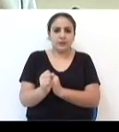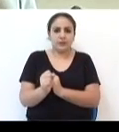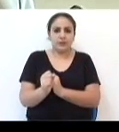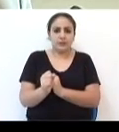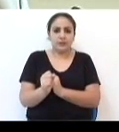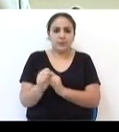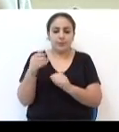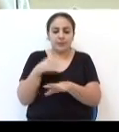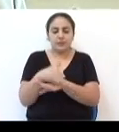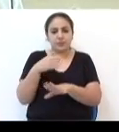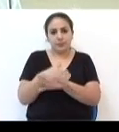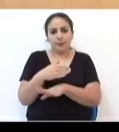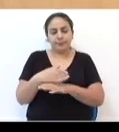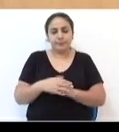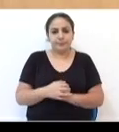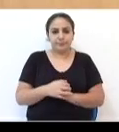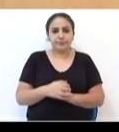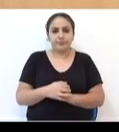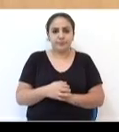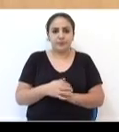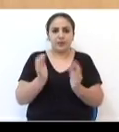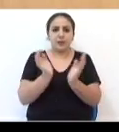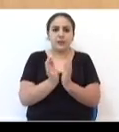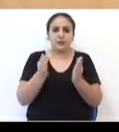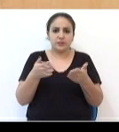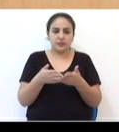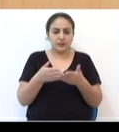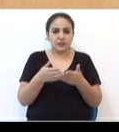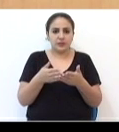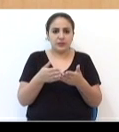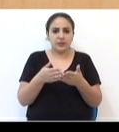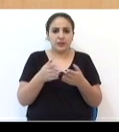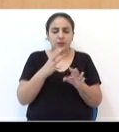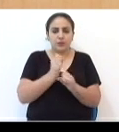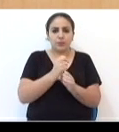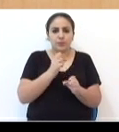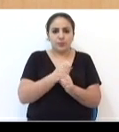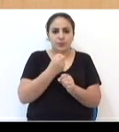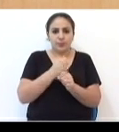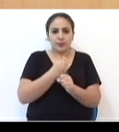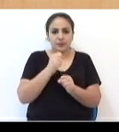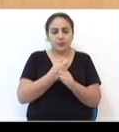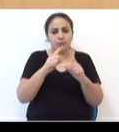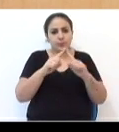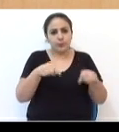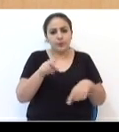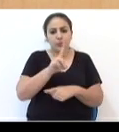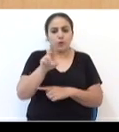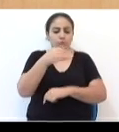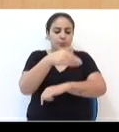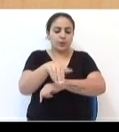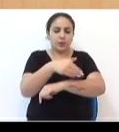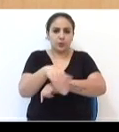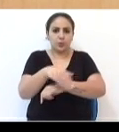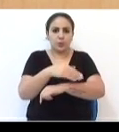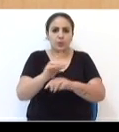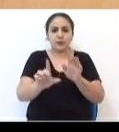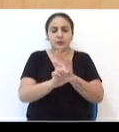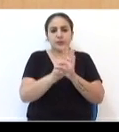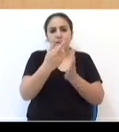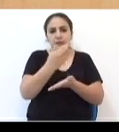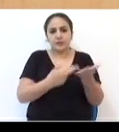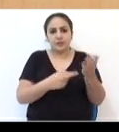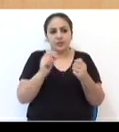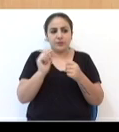partícipe desse processo. E as Comissões de Obras Públicas e Nomenclatura de Ruas e de Legislação e